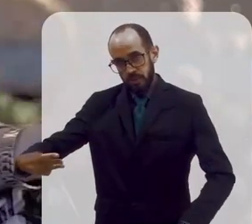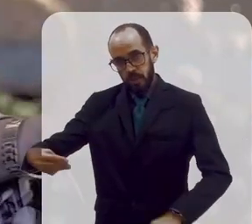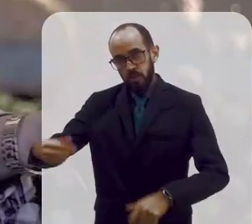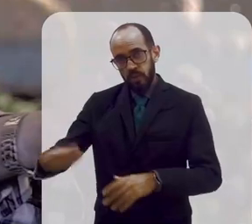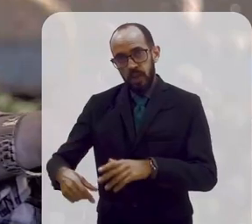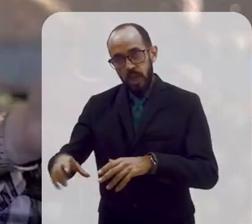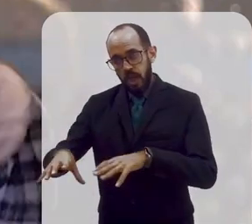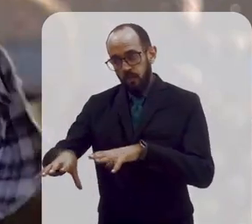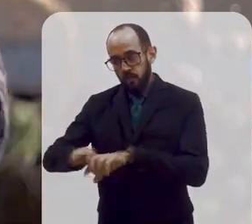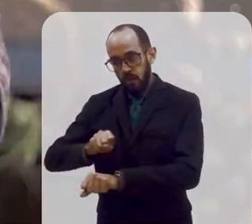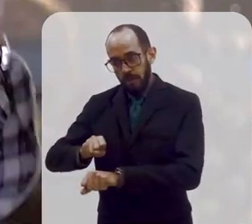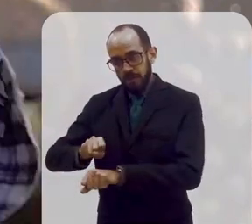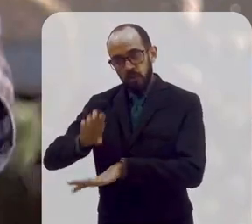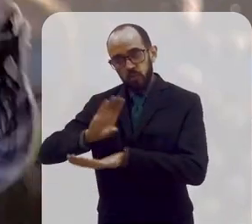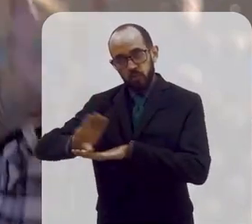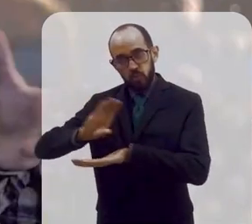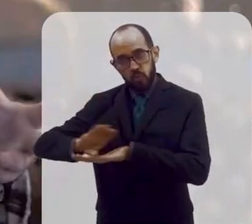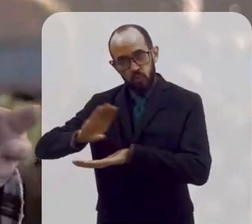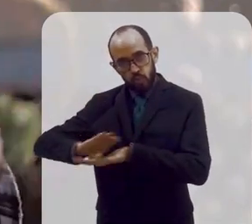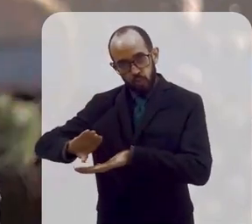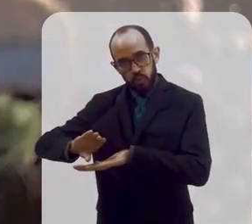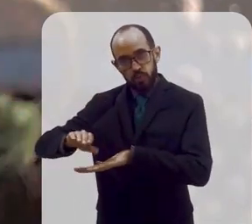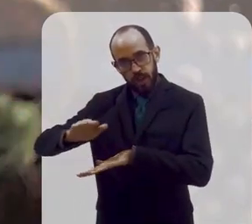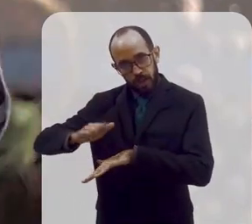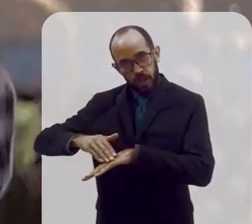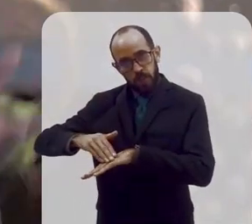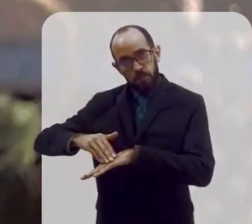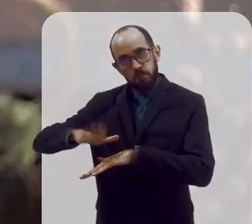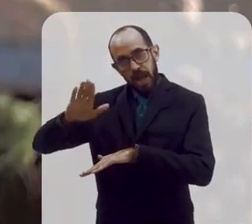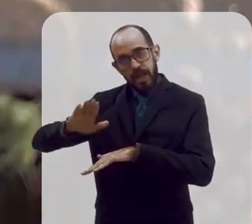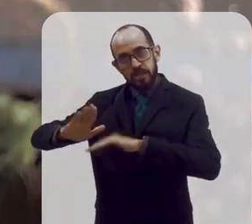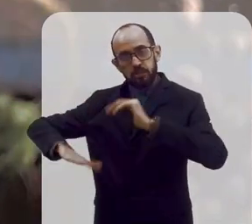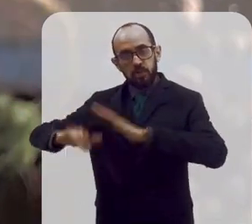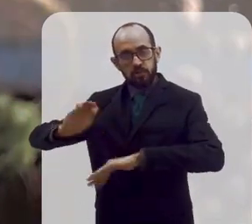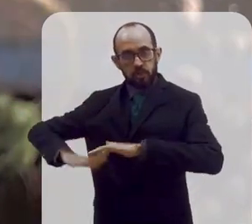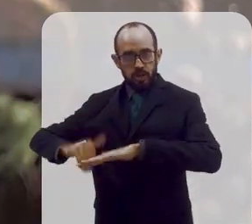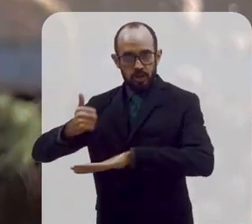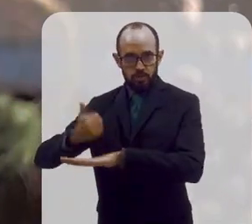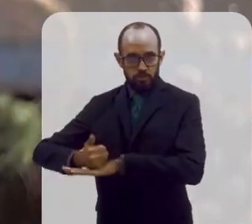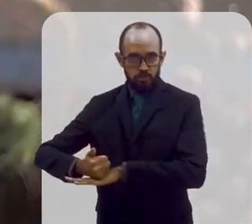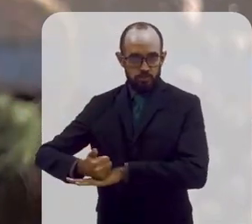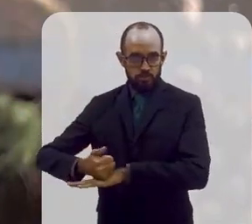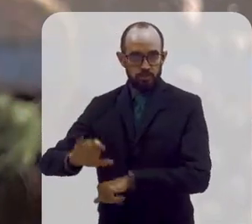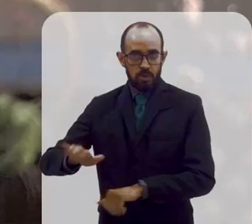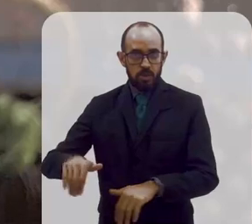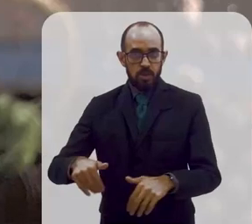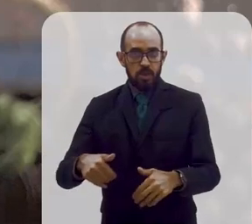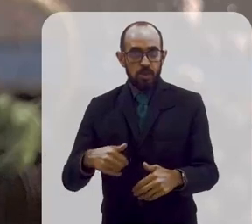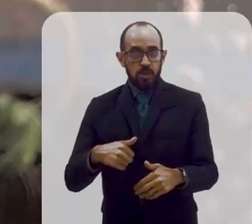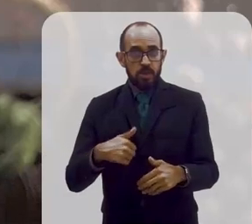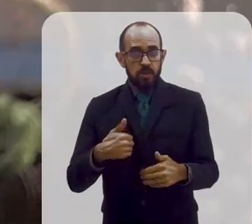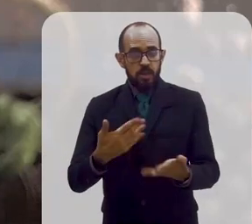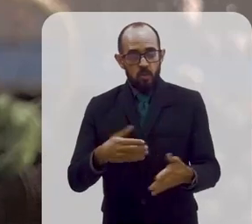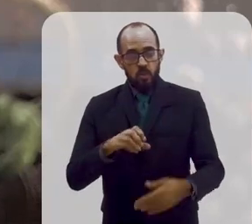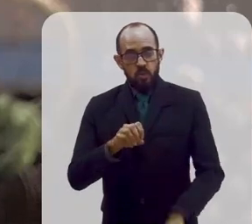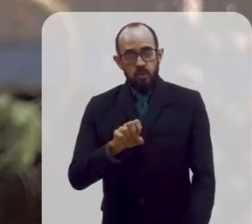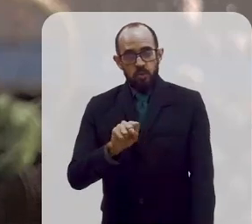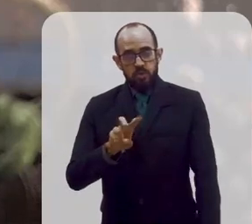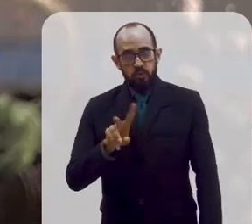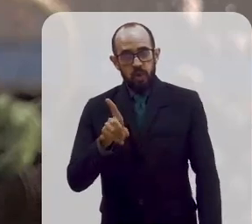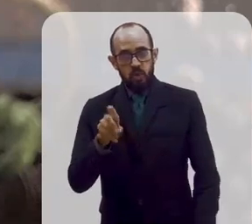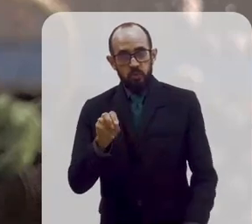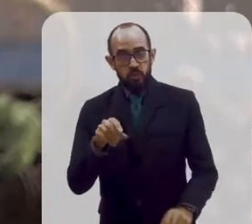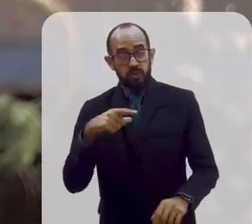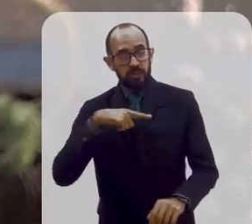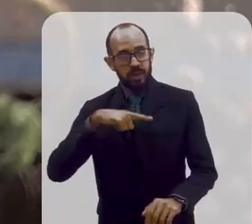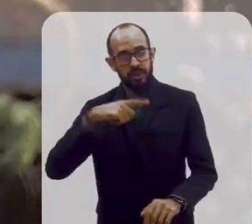formação, né? Formar novos cientistas, formar novos profissionais para trabalhar. Então, Oswaldo Cruz tem esse modelo na cabeça.